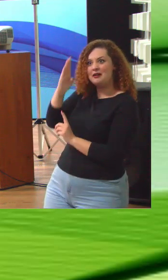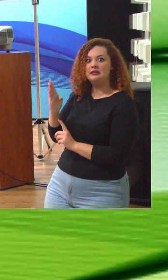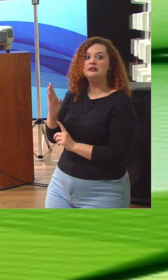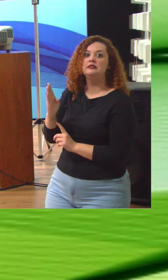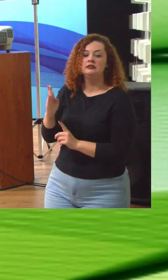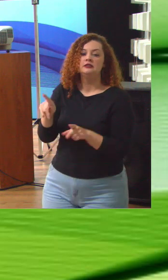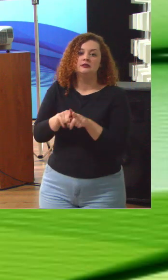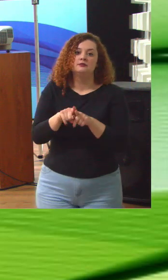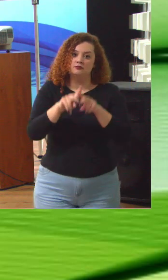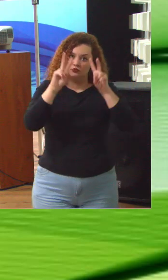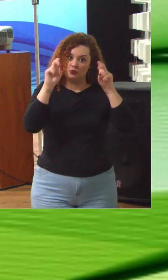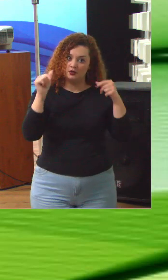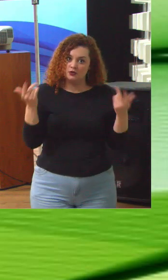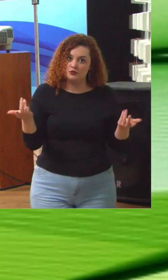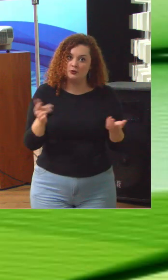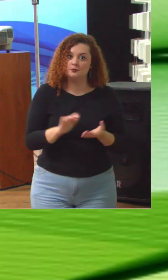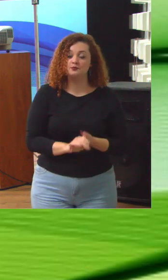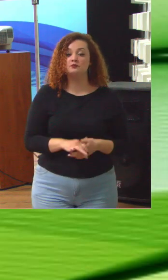respeito